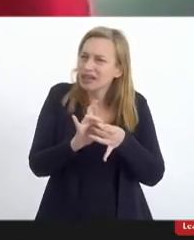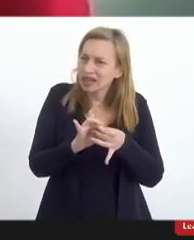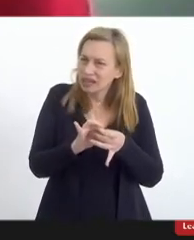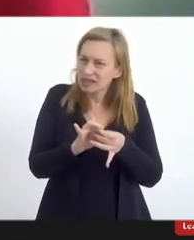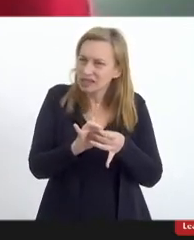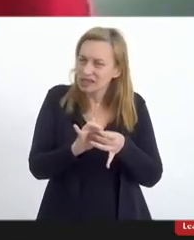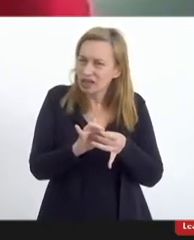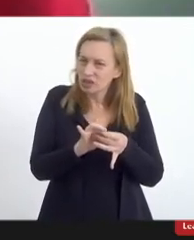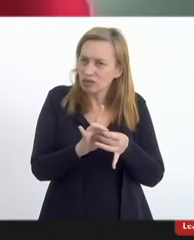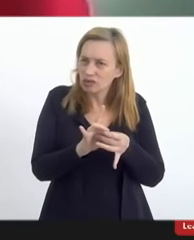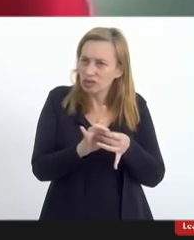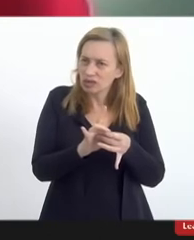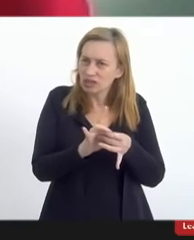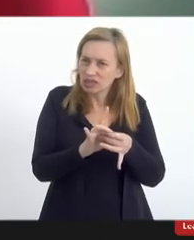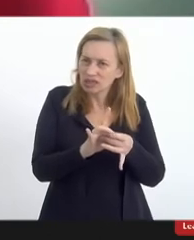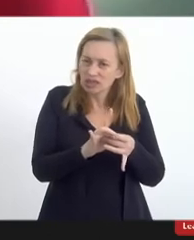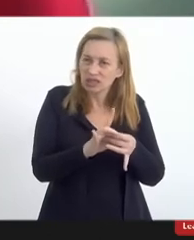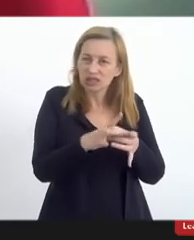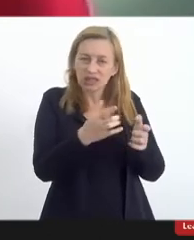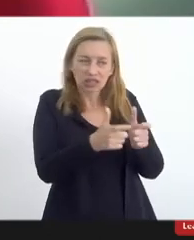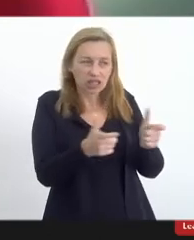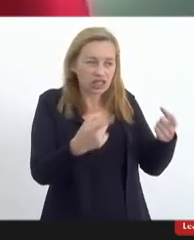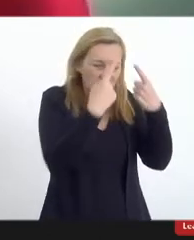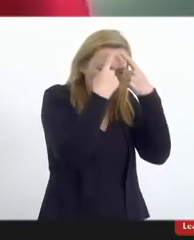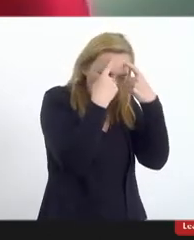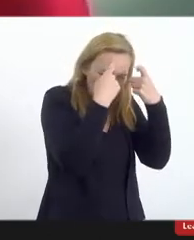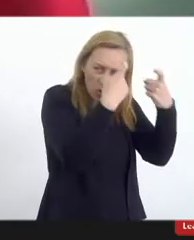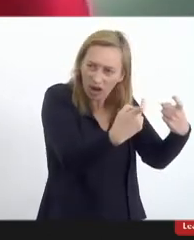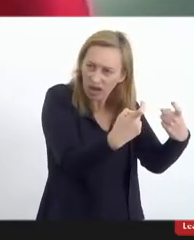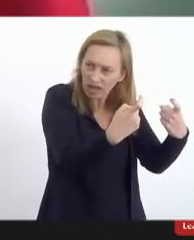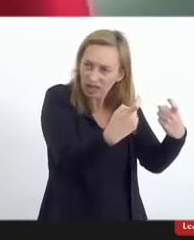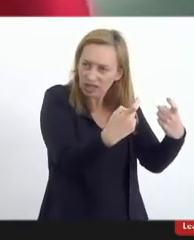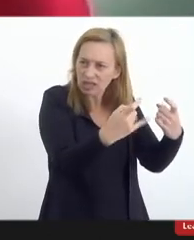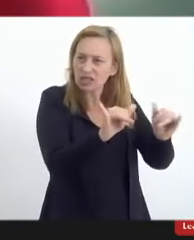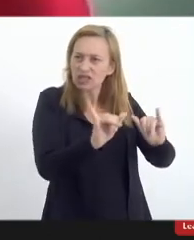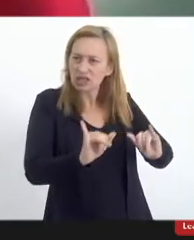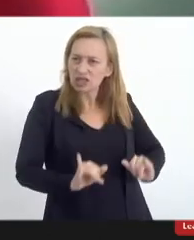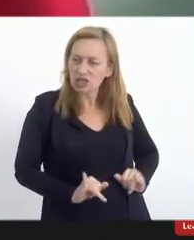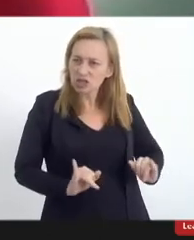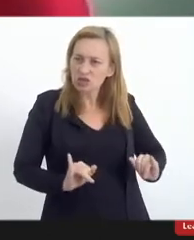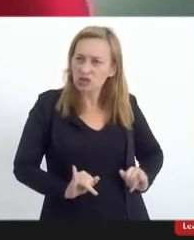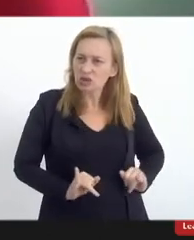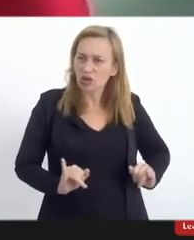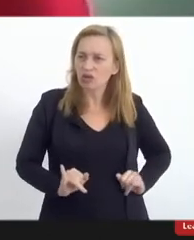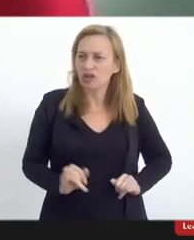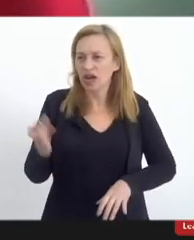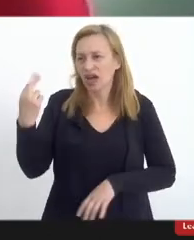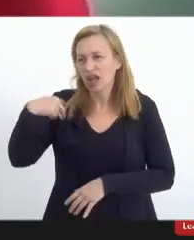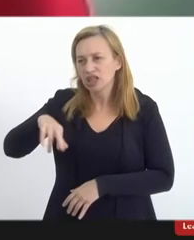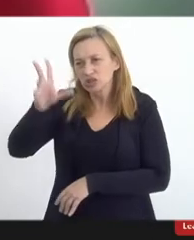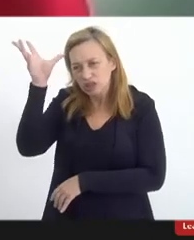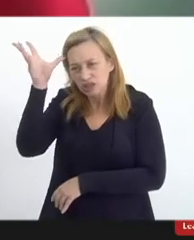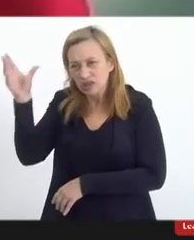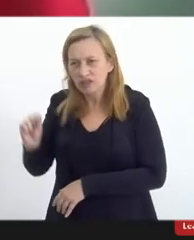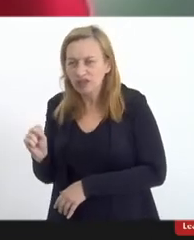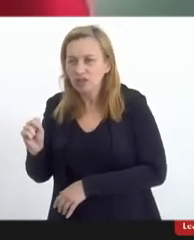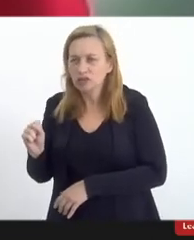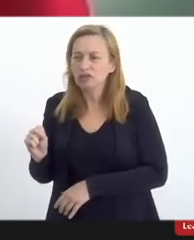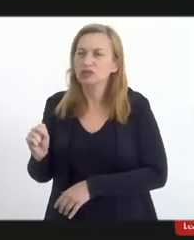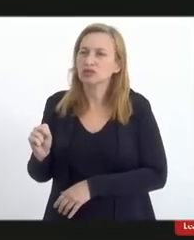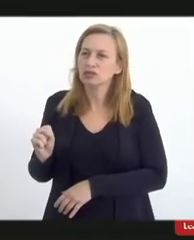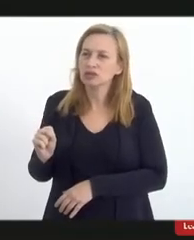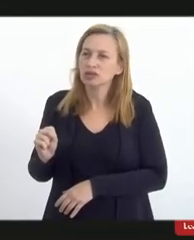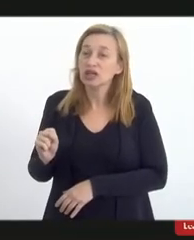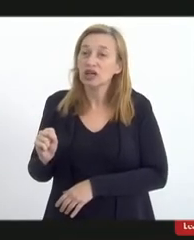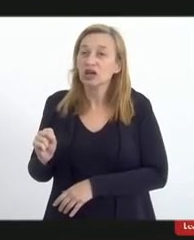intensidade da violência que sofre as religiões de matriz africana com a condição de